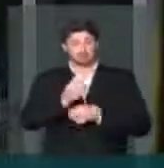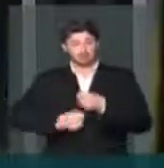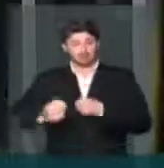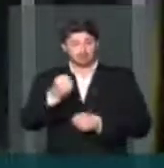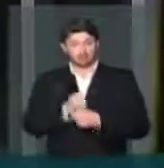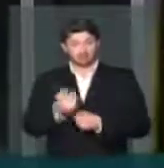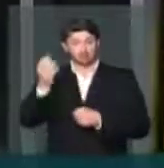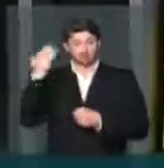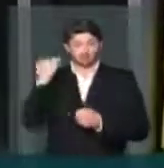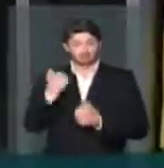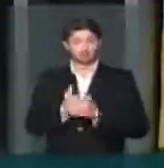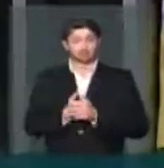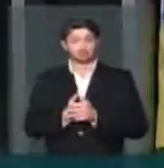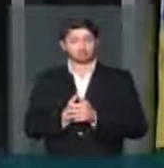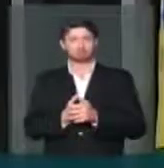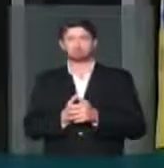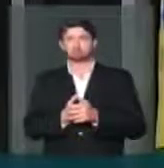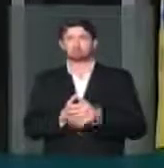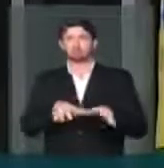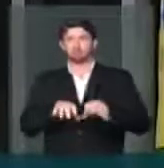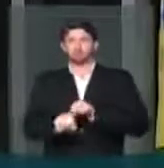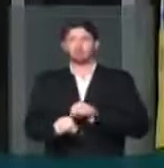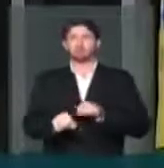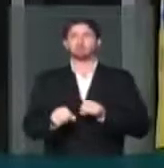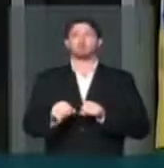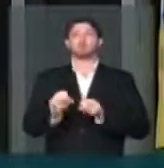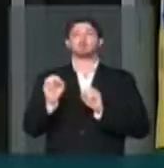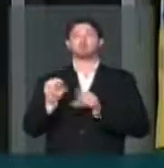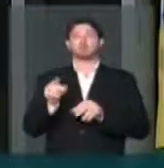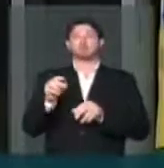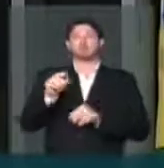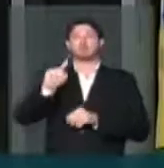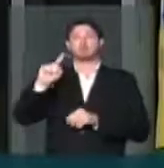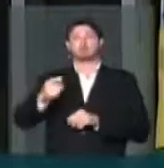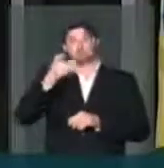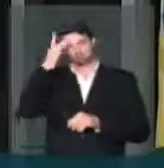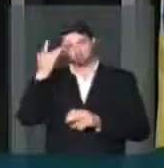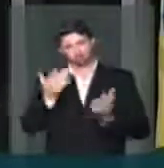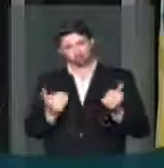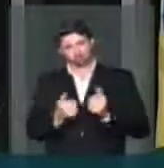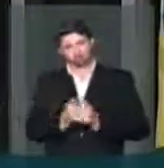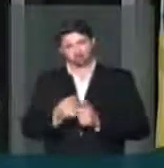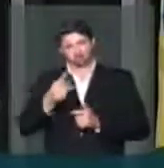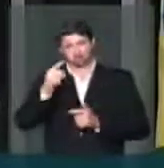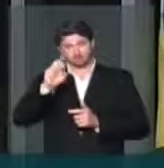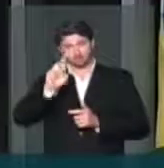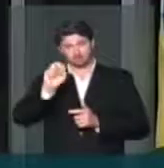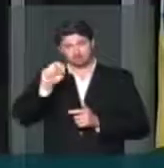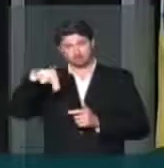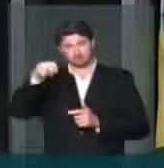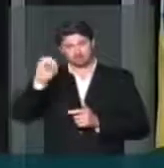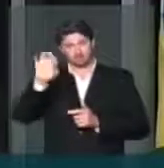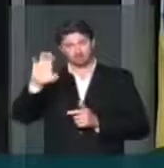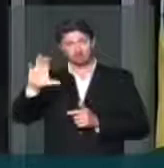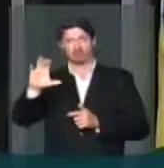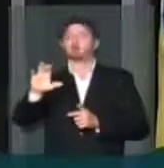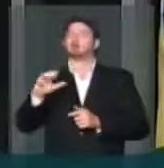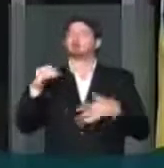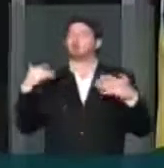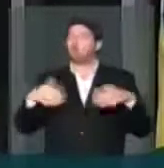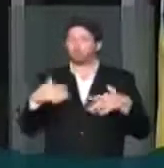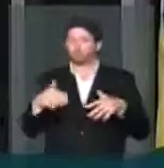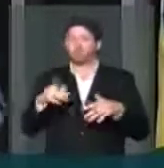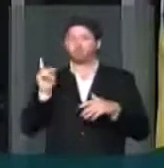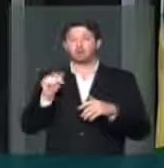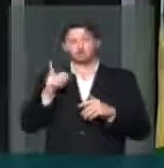ano passado formou e educou 20 mil jovens. Sabemos que o Pronatec foi uma das